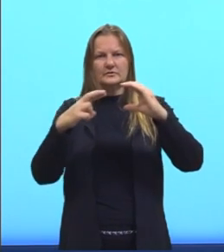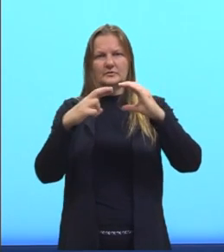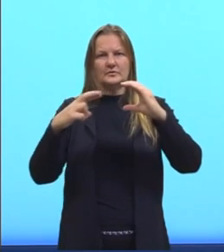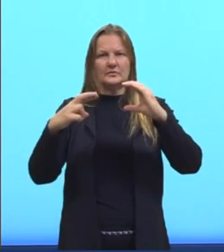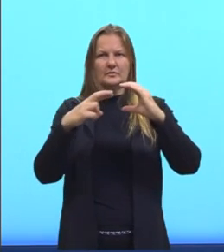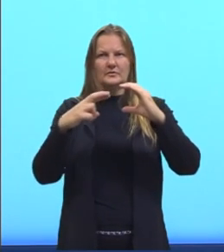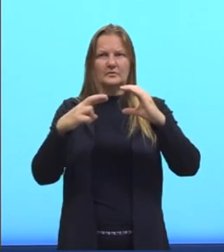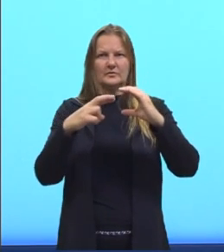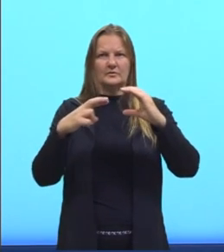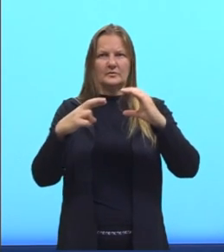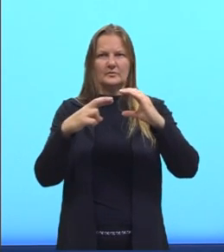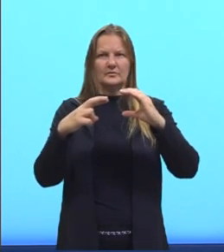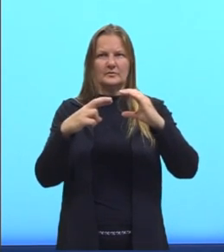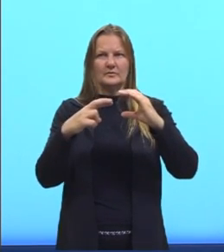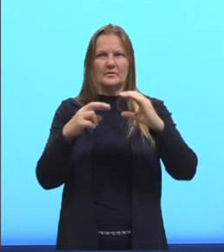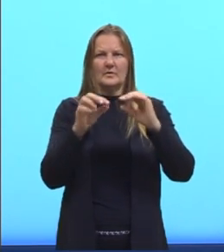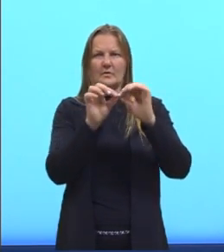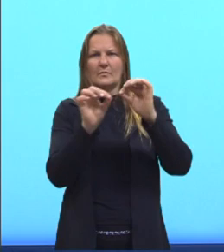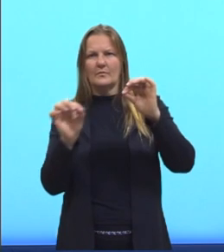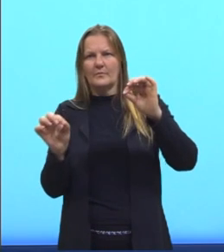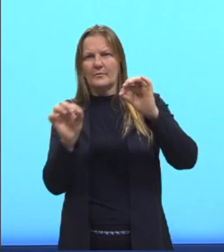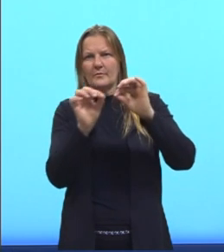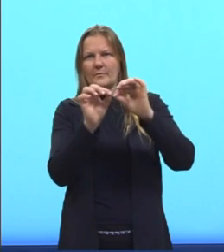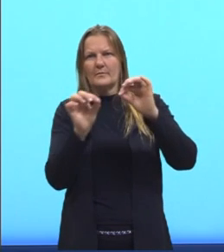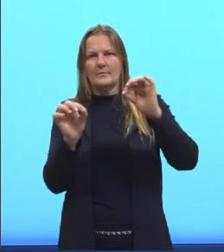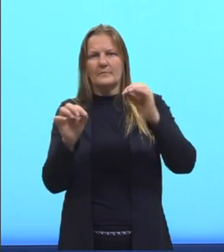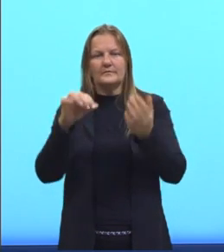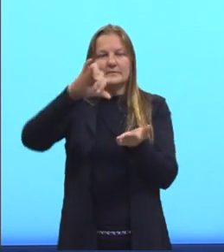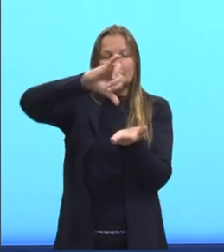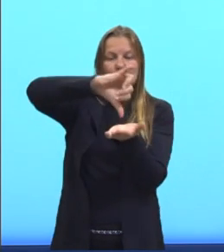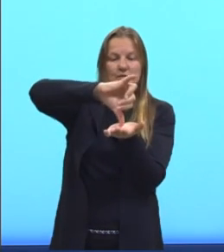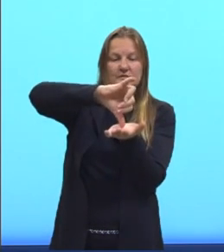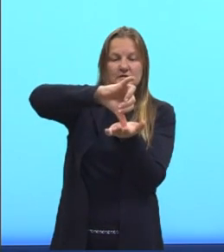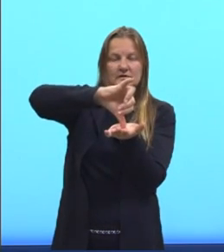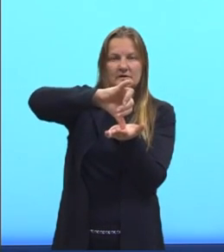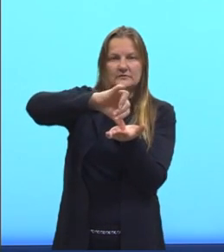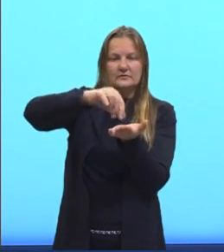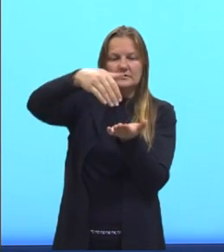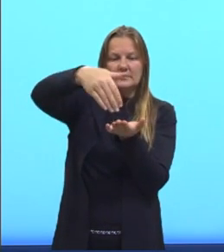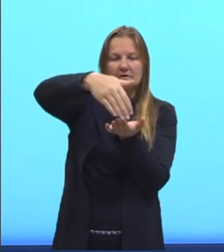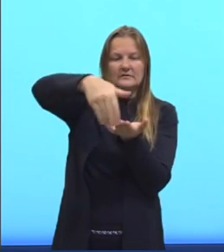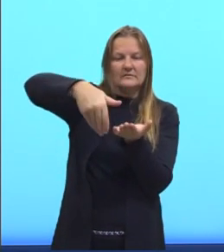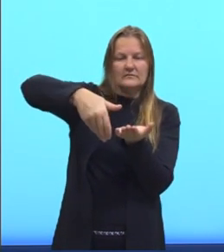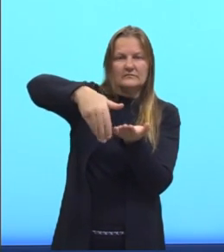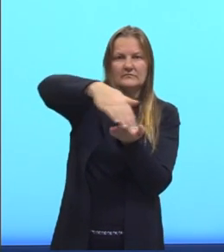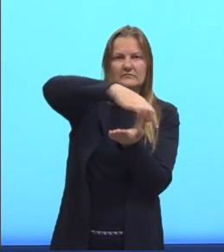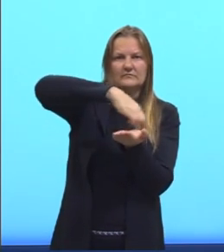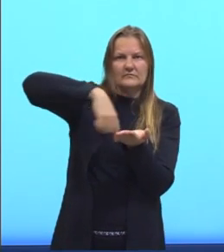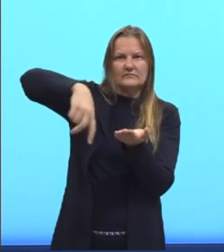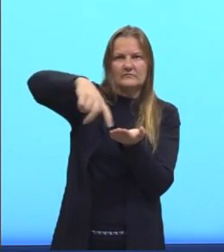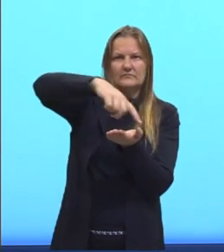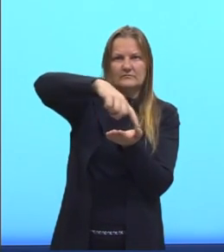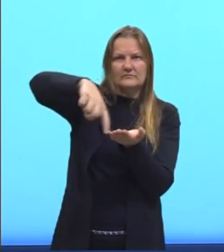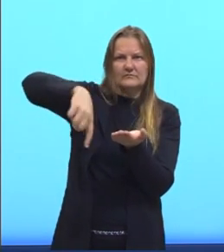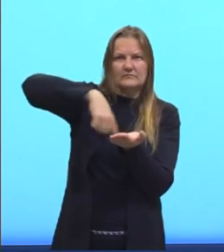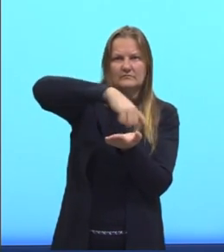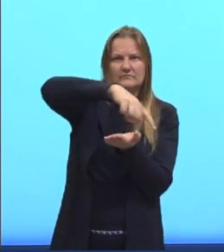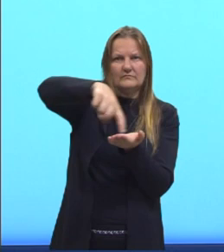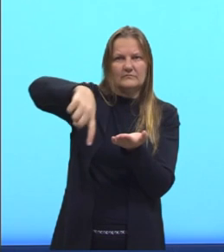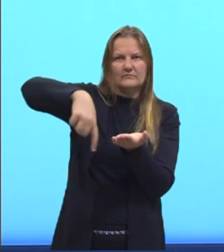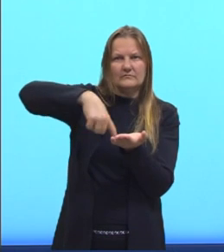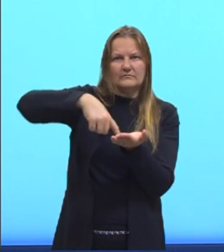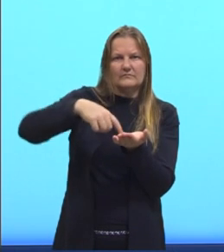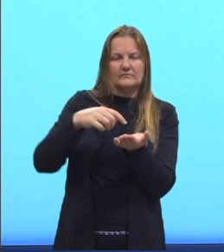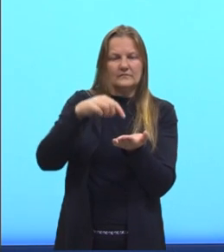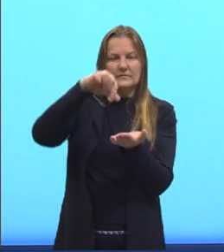a partir de qualquer segmento que vá do centro até um ponto da nossa circunferência Então, aqui onde nós